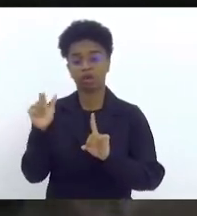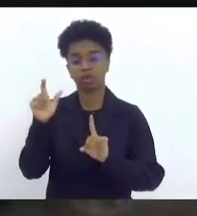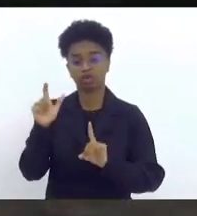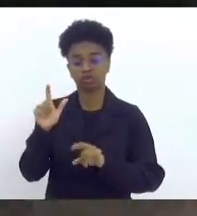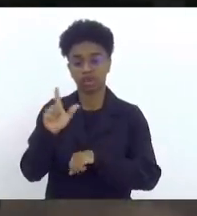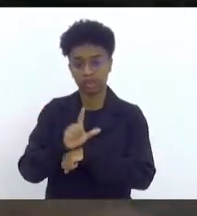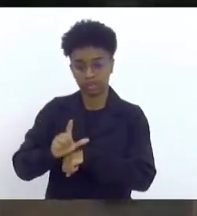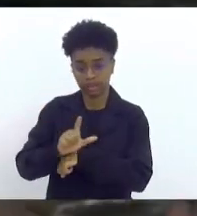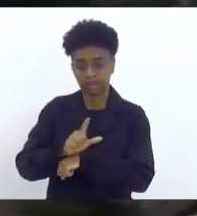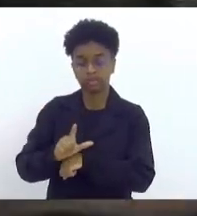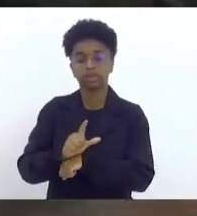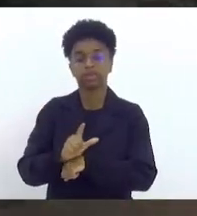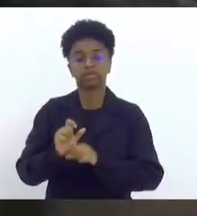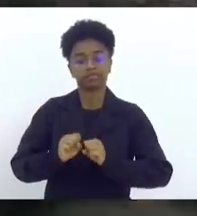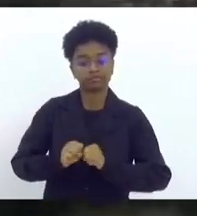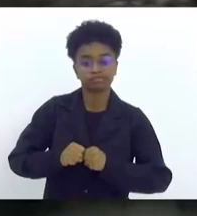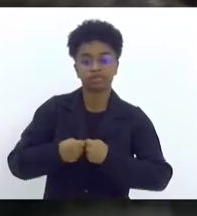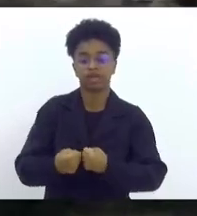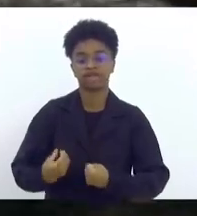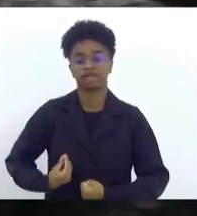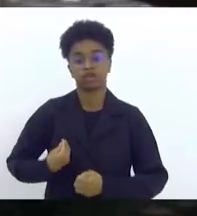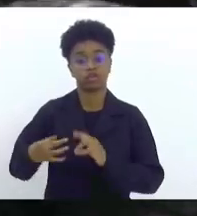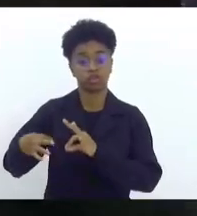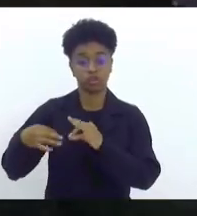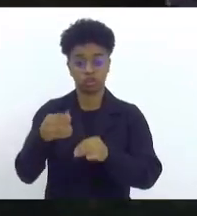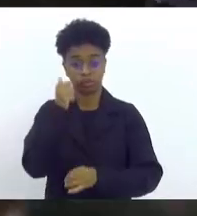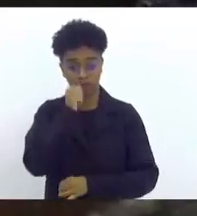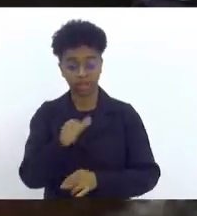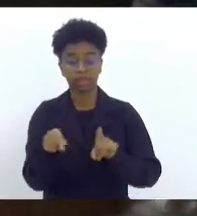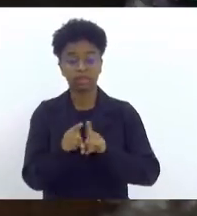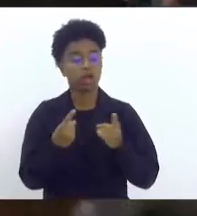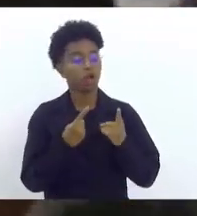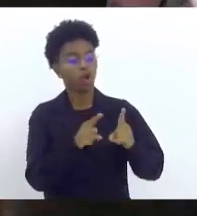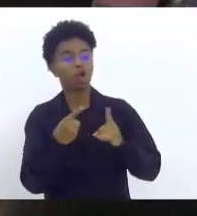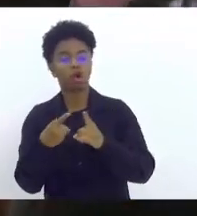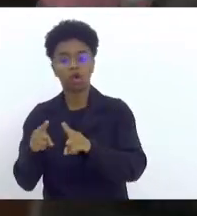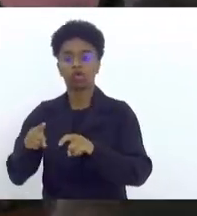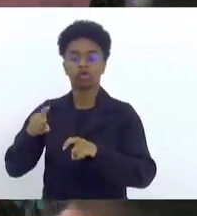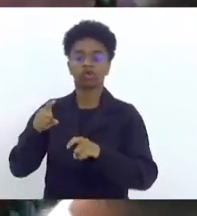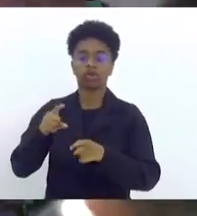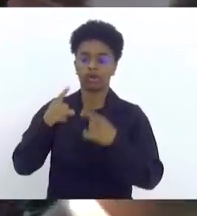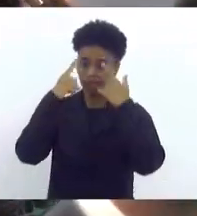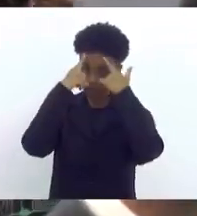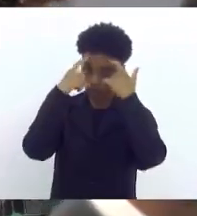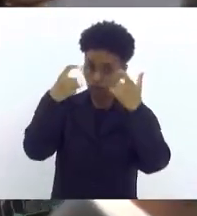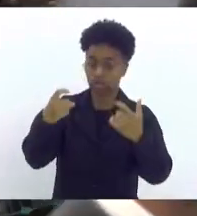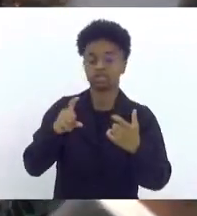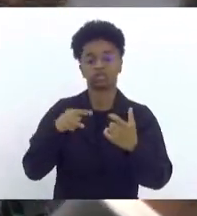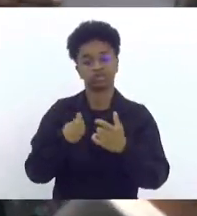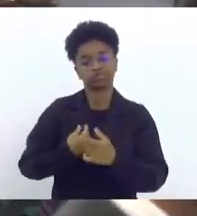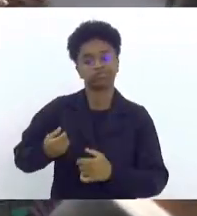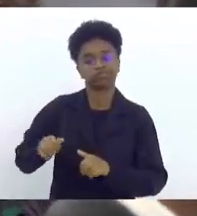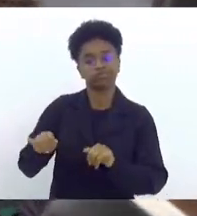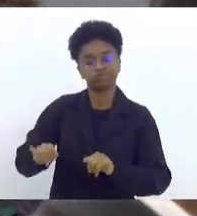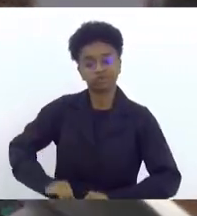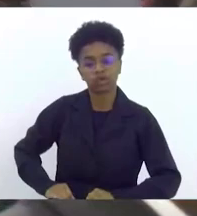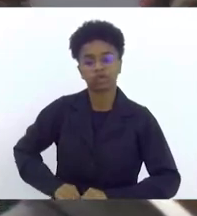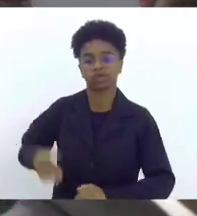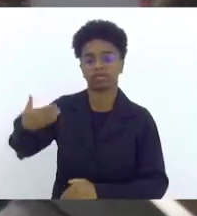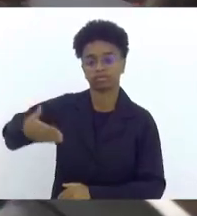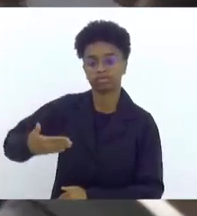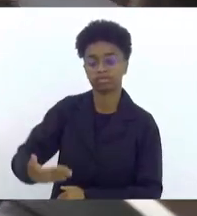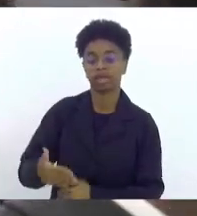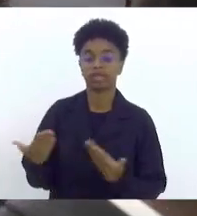da vida de todas as mulheres e contra todas as formas de violações que nós sistematicamente vemos sofrendo. Então, queria